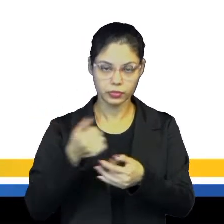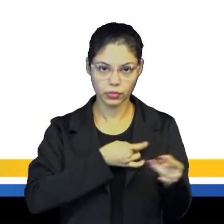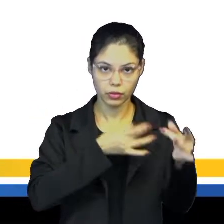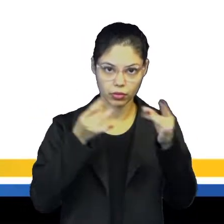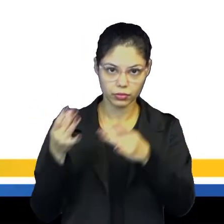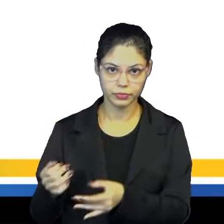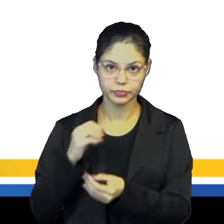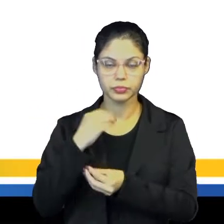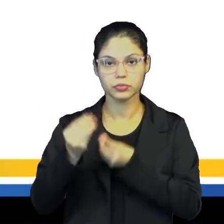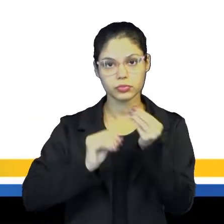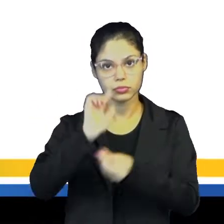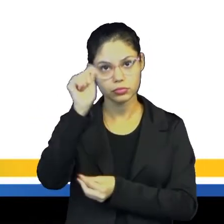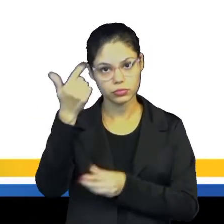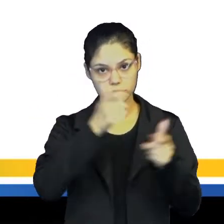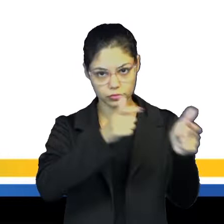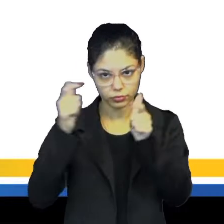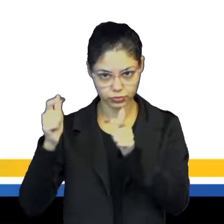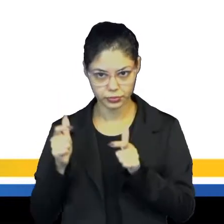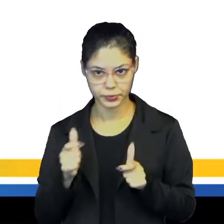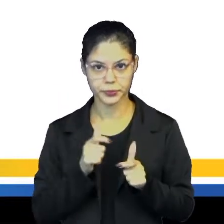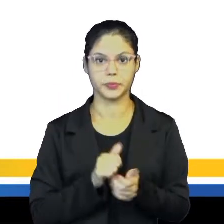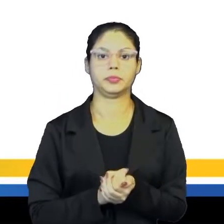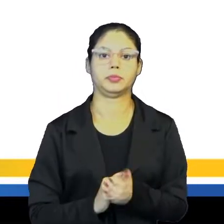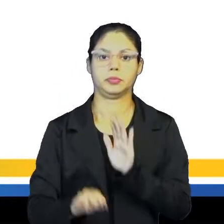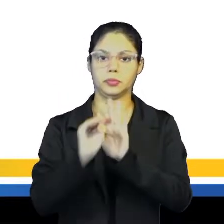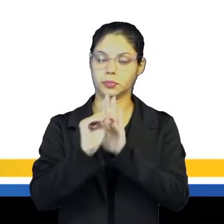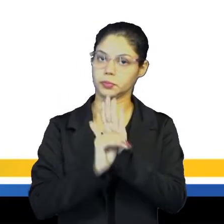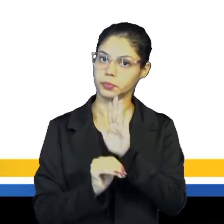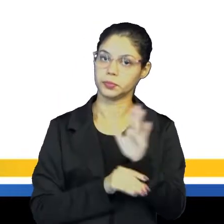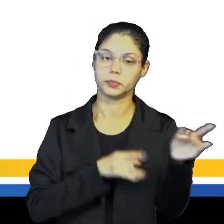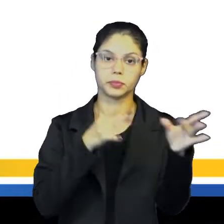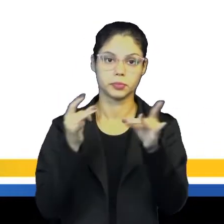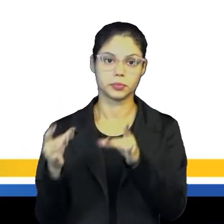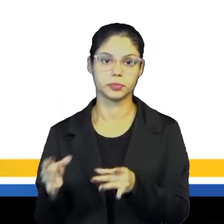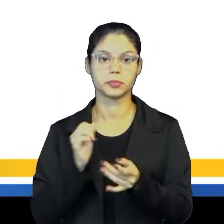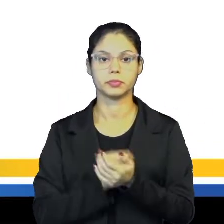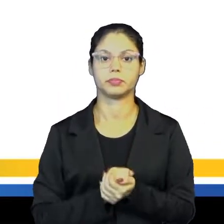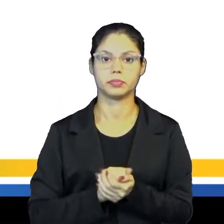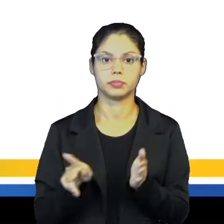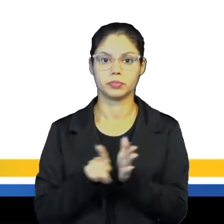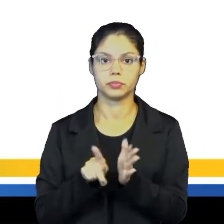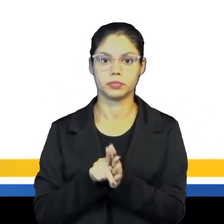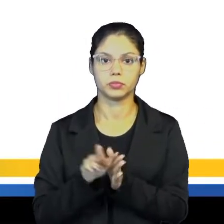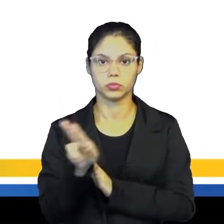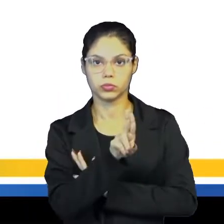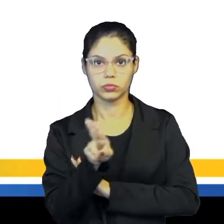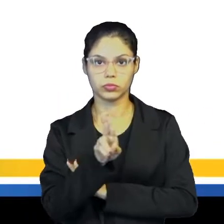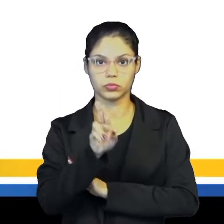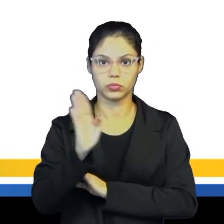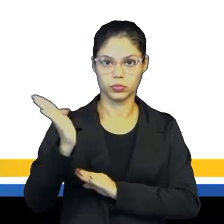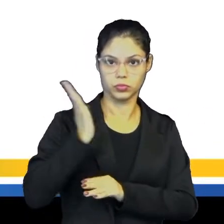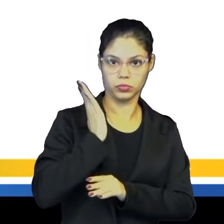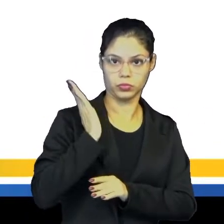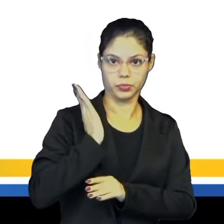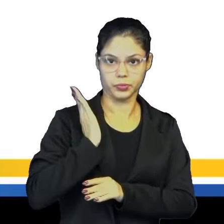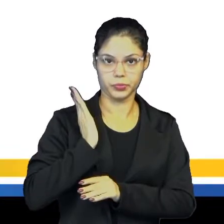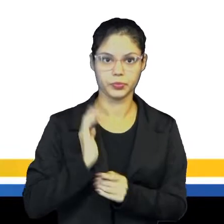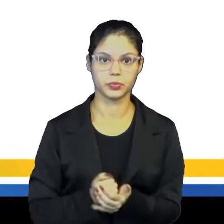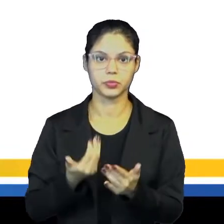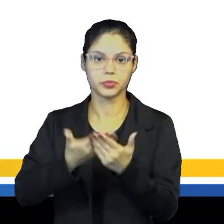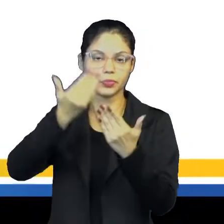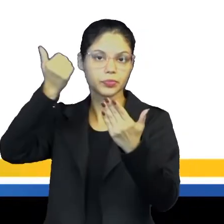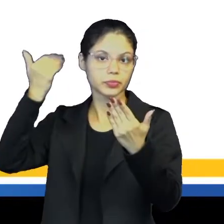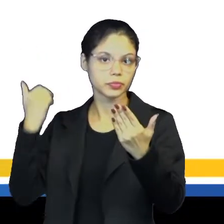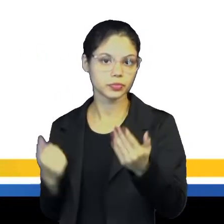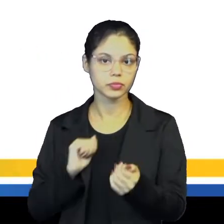comerciais com outras localidades. A classe dos comerciantes que vendiam nas feiras foi chamada de burguesia, tendo passado